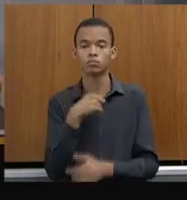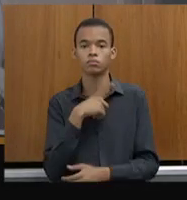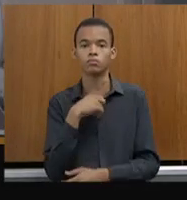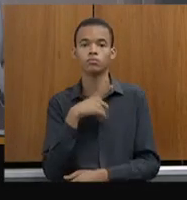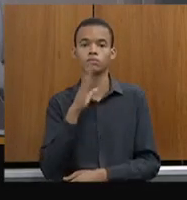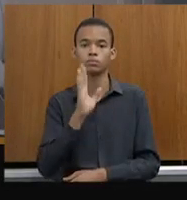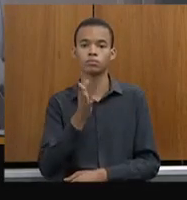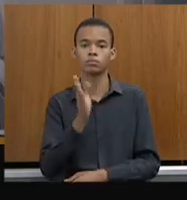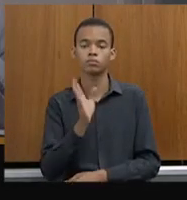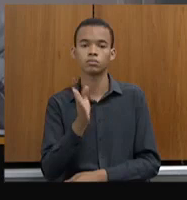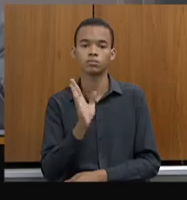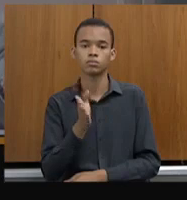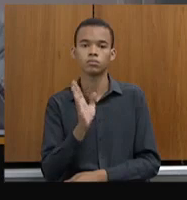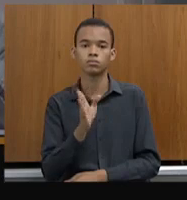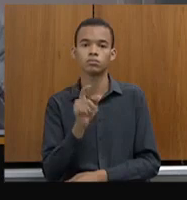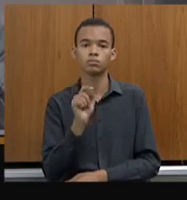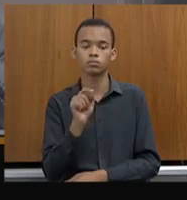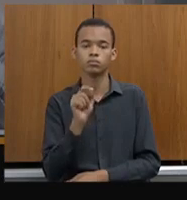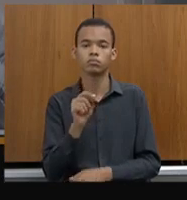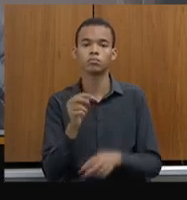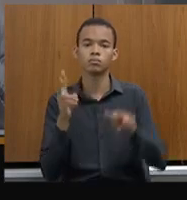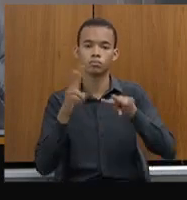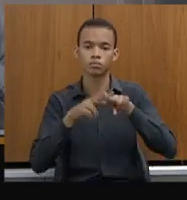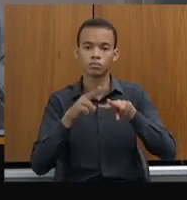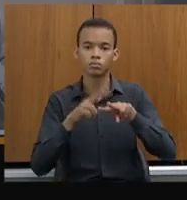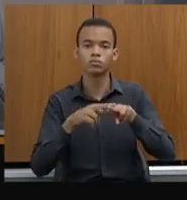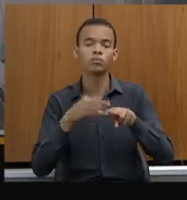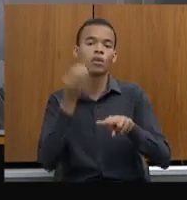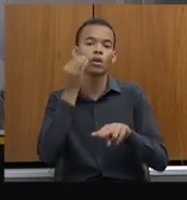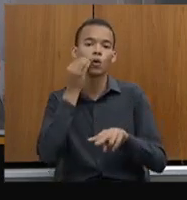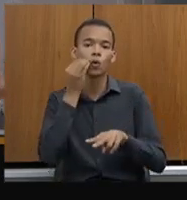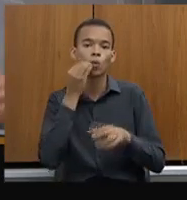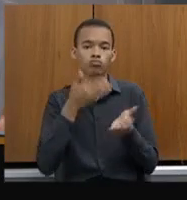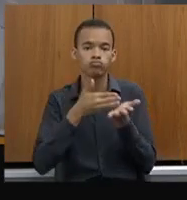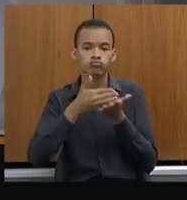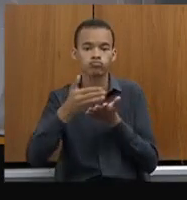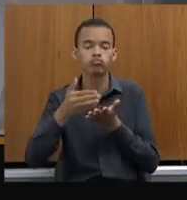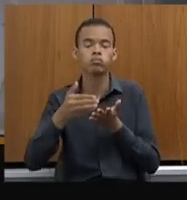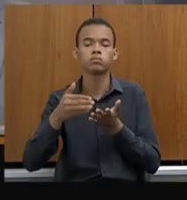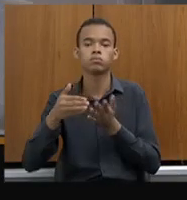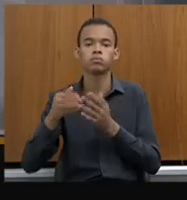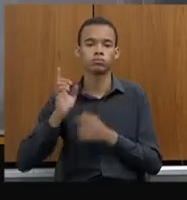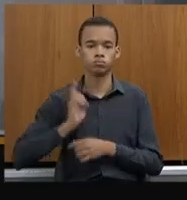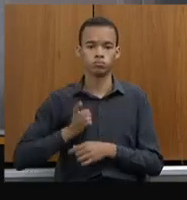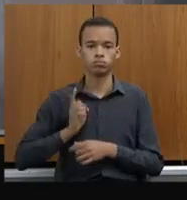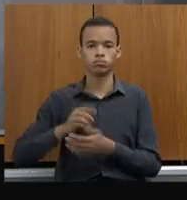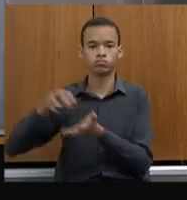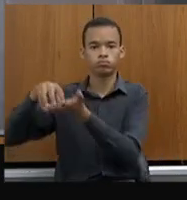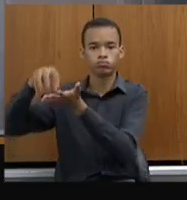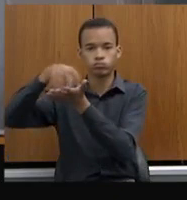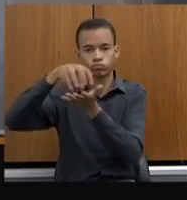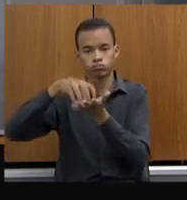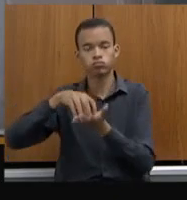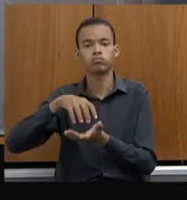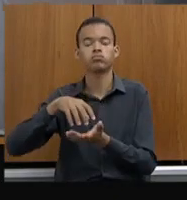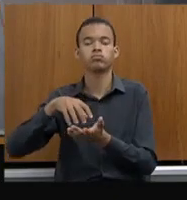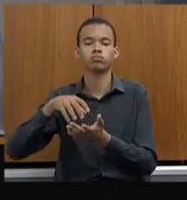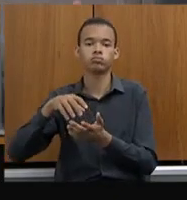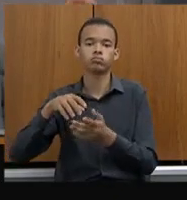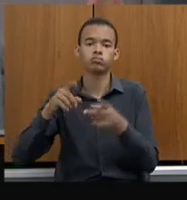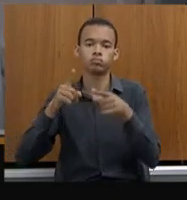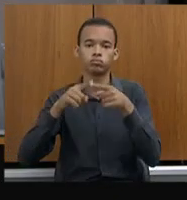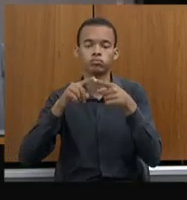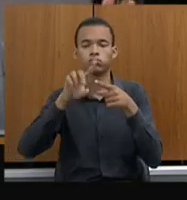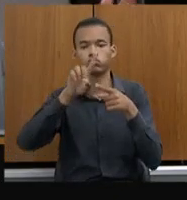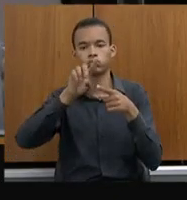implantação de unidade regional de custódia piloto, já em dez delegacias regionais, que é Divinópolis, Valadares, Juiz de Fora,